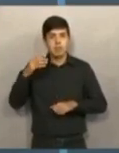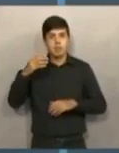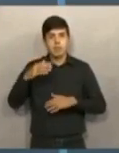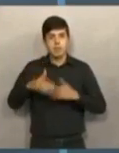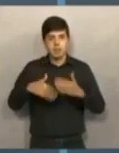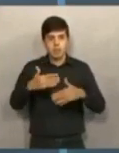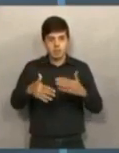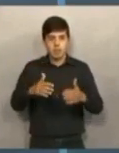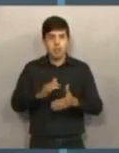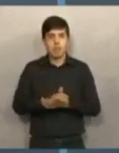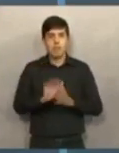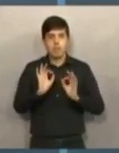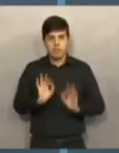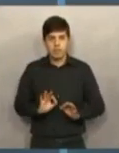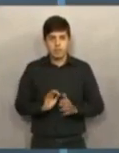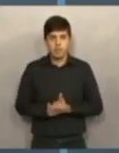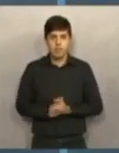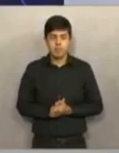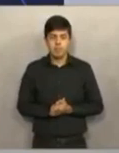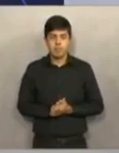mais um pouco de experiência. Está certo?